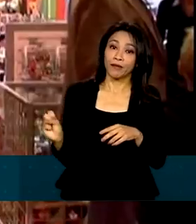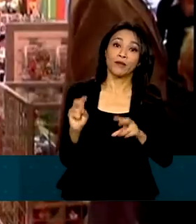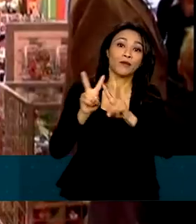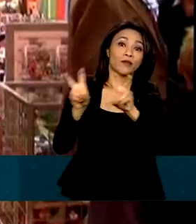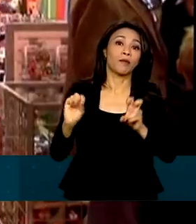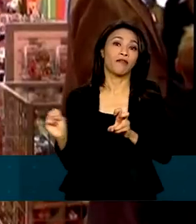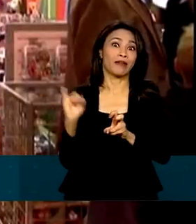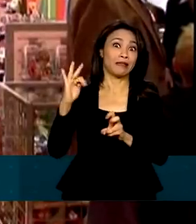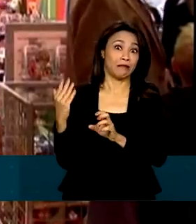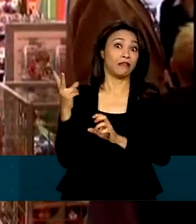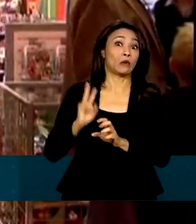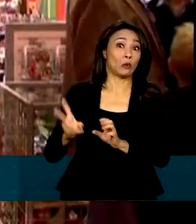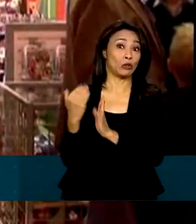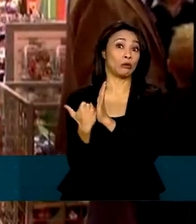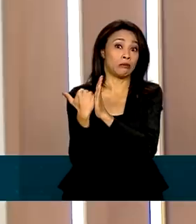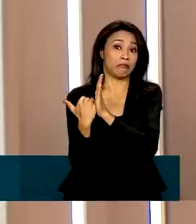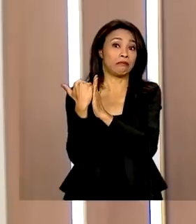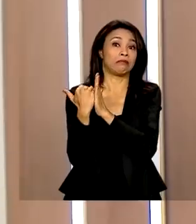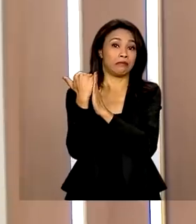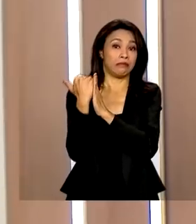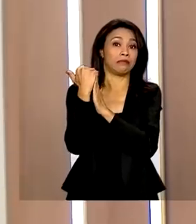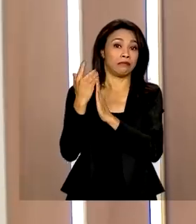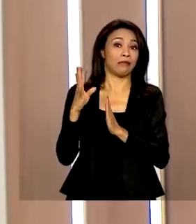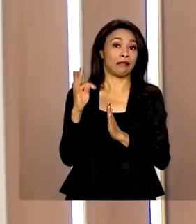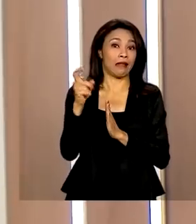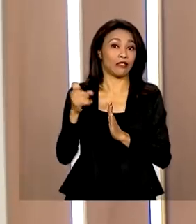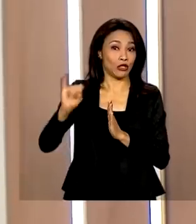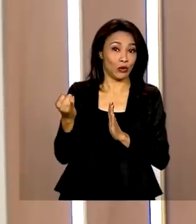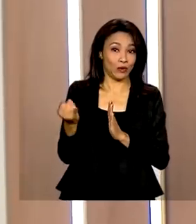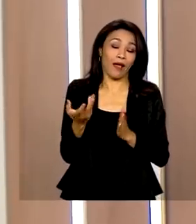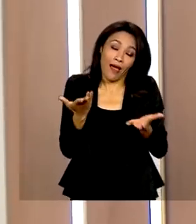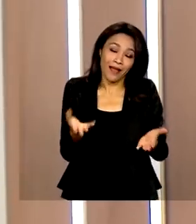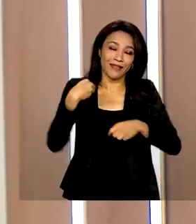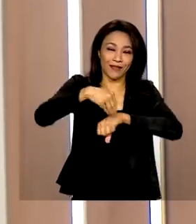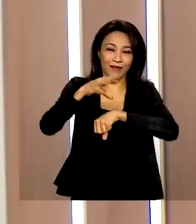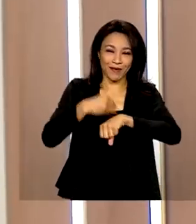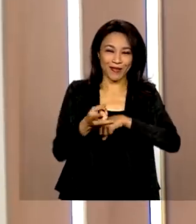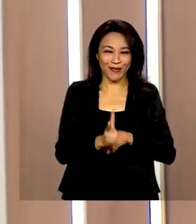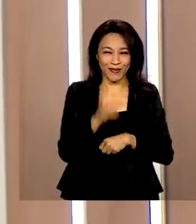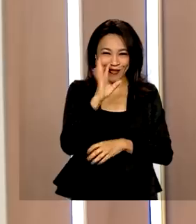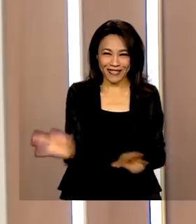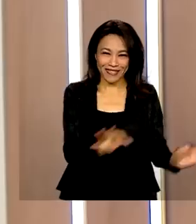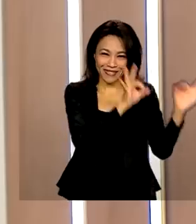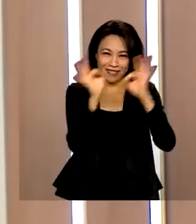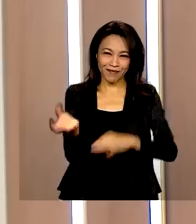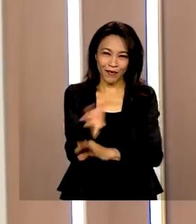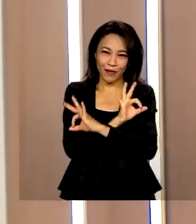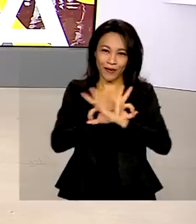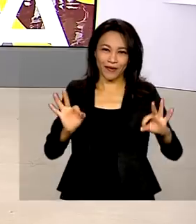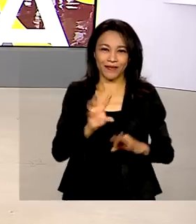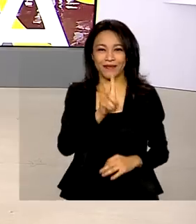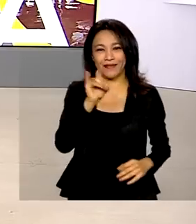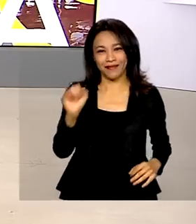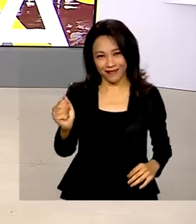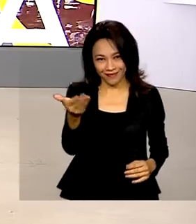nos Estados Unidos é de aumento da taxa de juros. Essa informação que nós temos para você hoje, continue conosco. Tenha um ótimo dia.